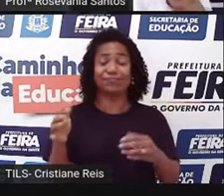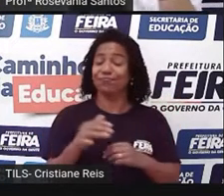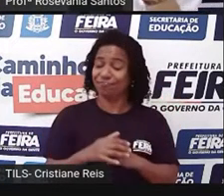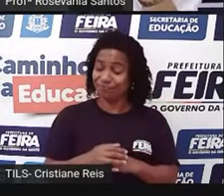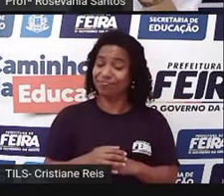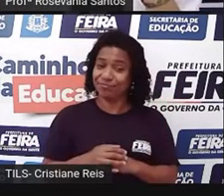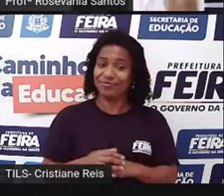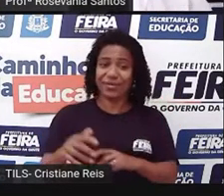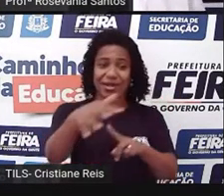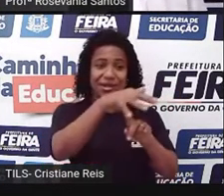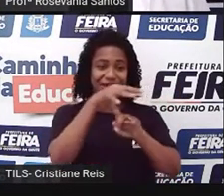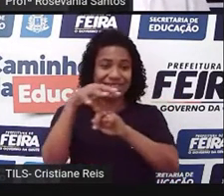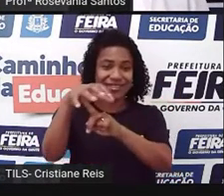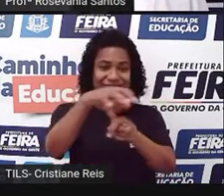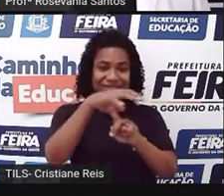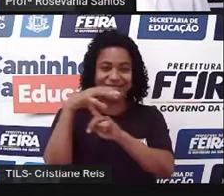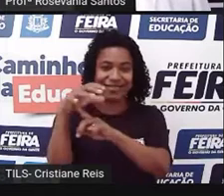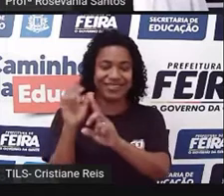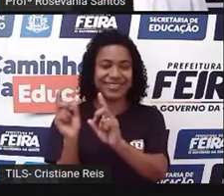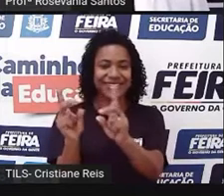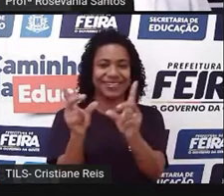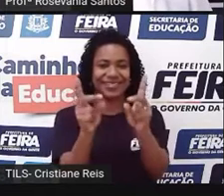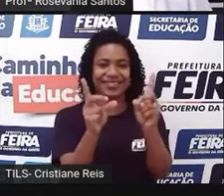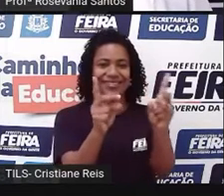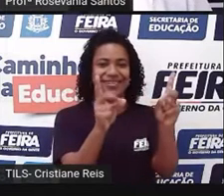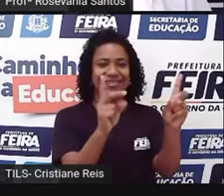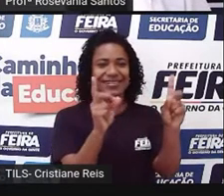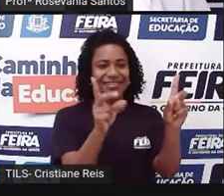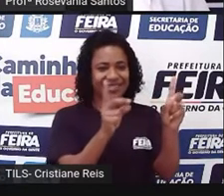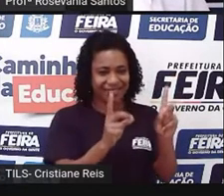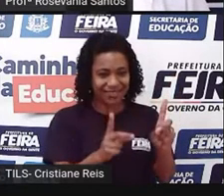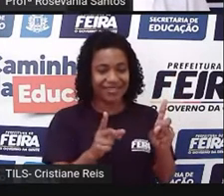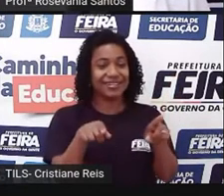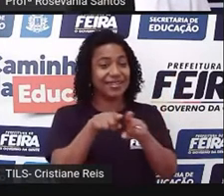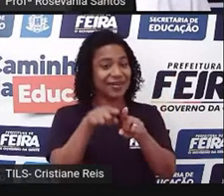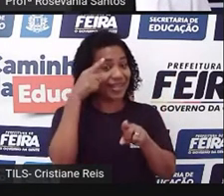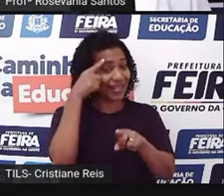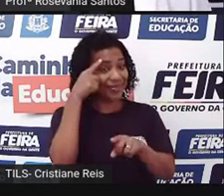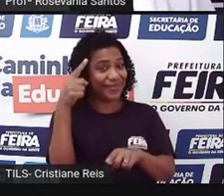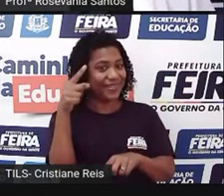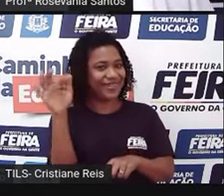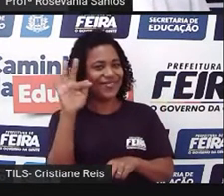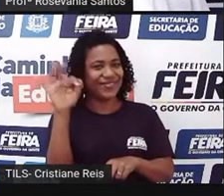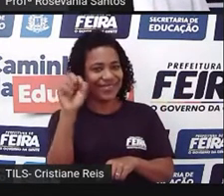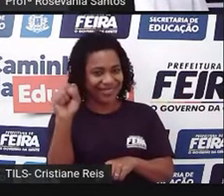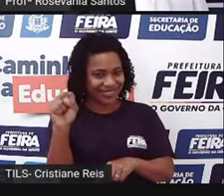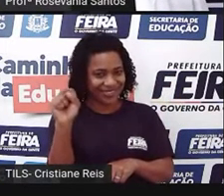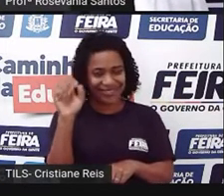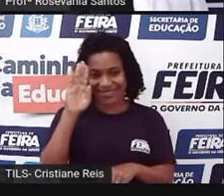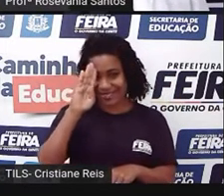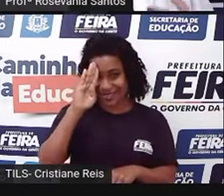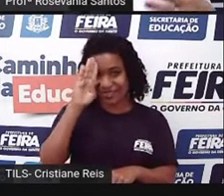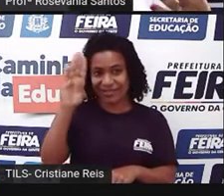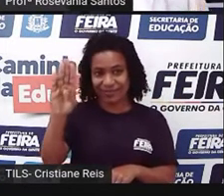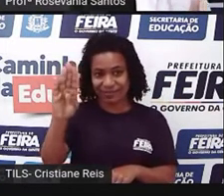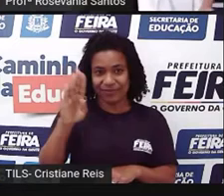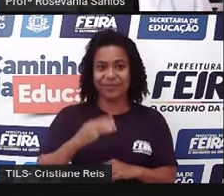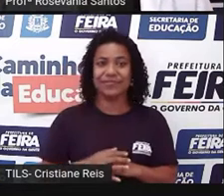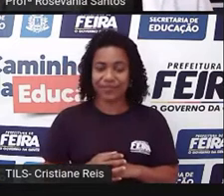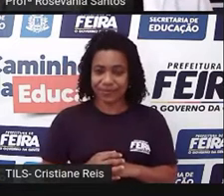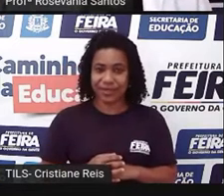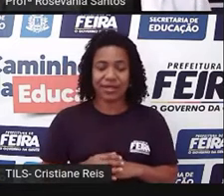a prova vai puxar, né, uma palhinha também para a nossa cidade, Feira de Santana. Então, quando a gente fala de Feira Livre, já é uma